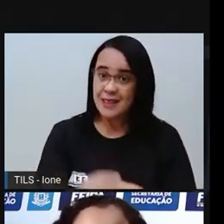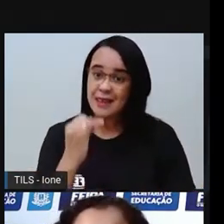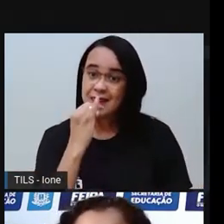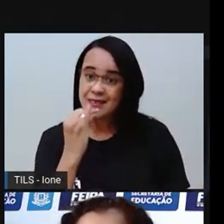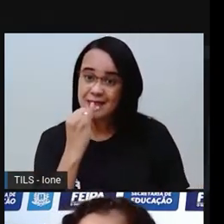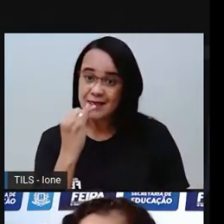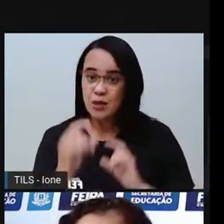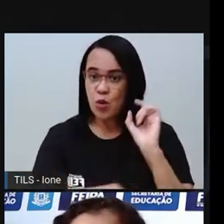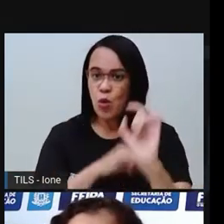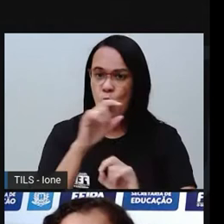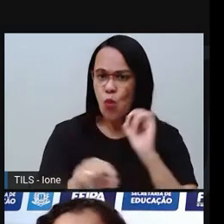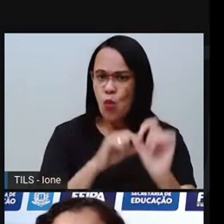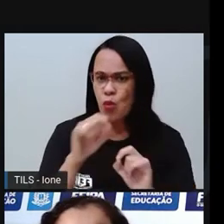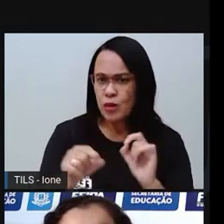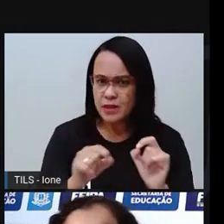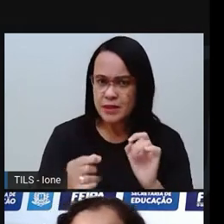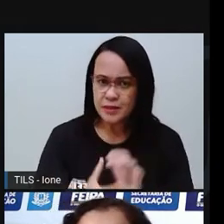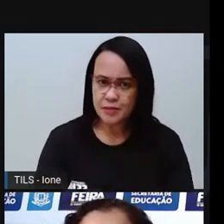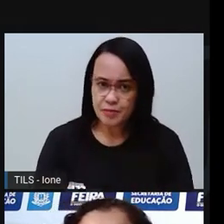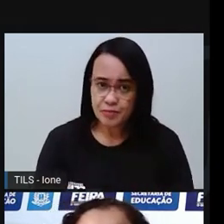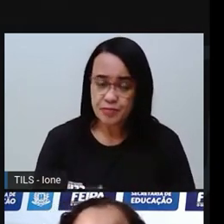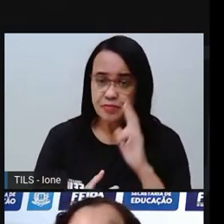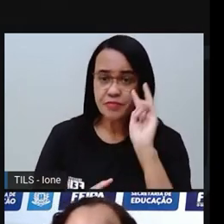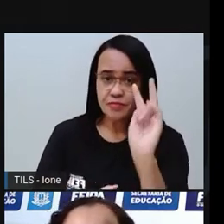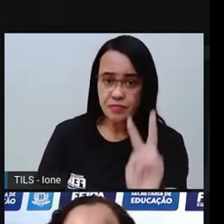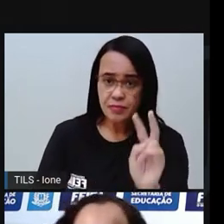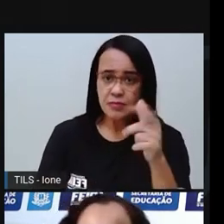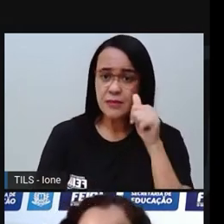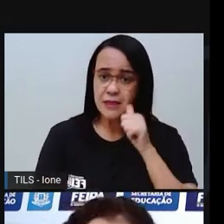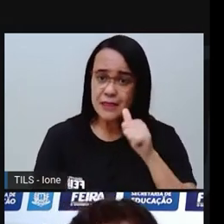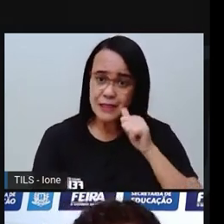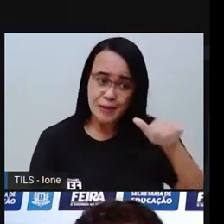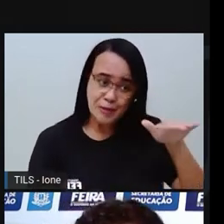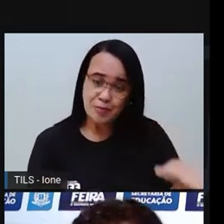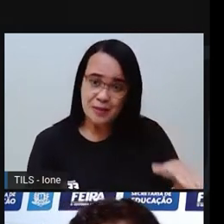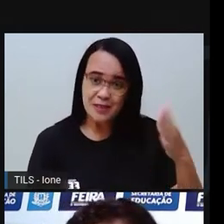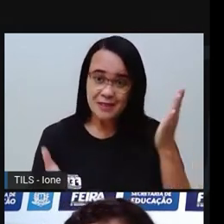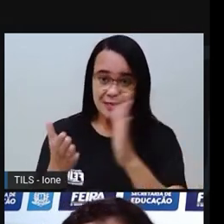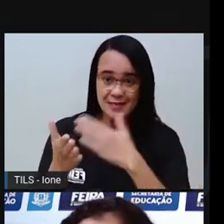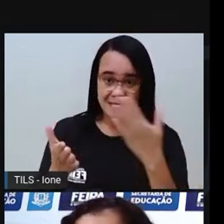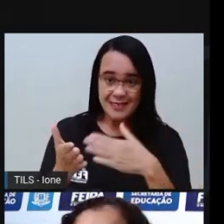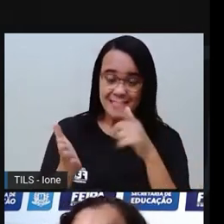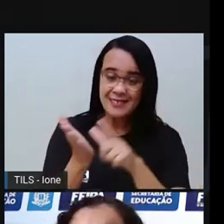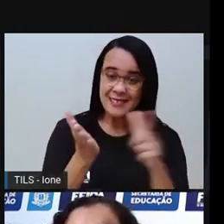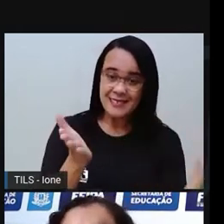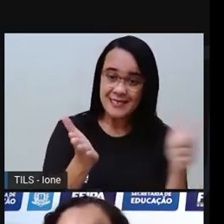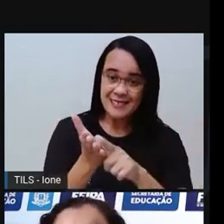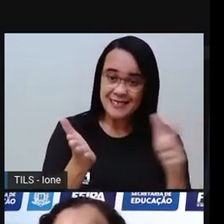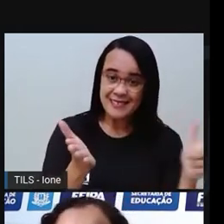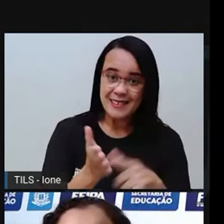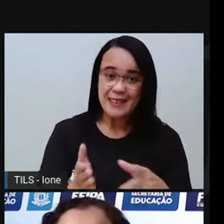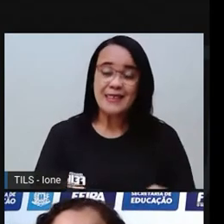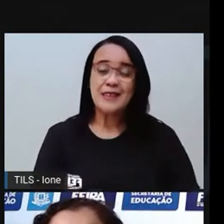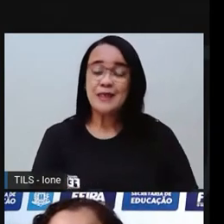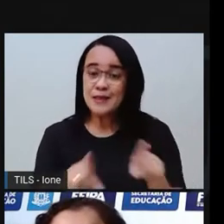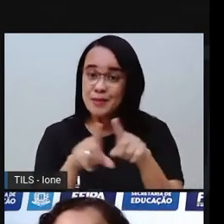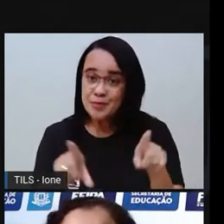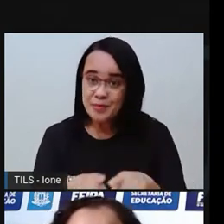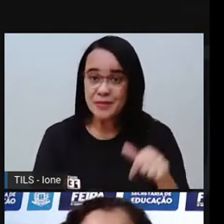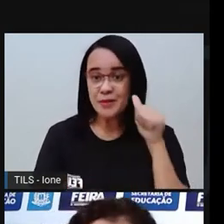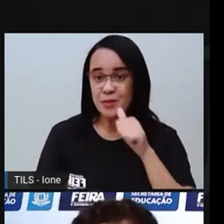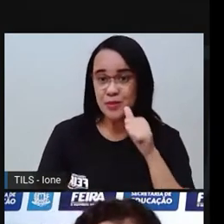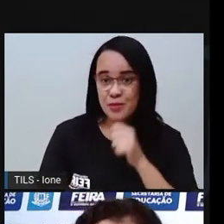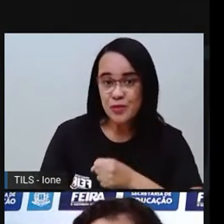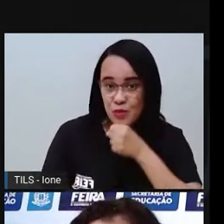aqui a Pró trouxe a imagem de uma menininha lendo jornal. Tem a imagem de uma senhora, tem a imagem de uma jovem, um